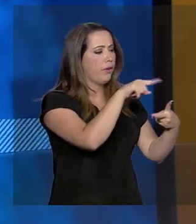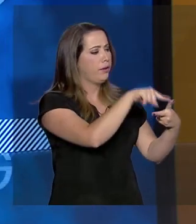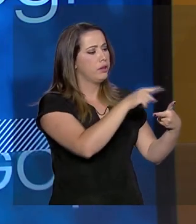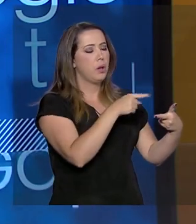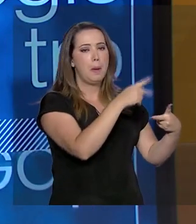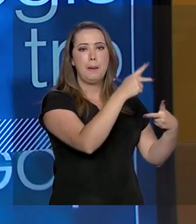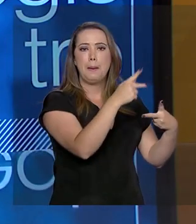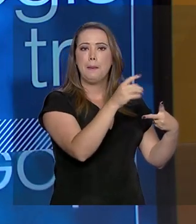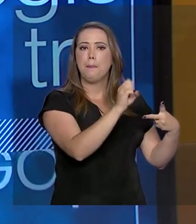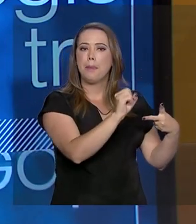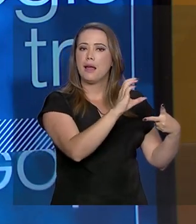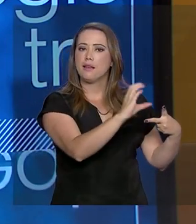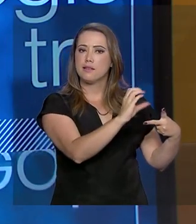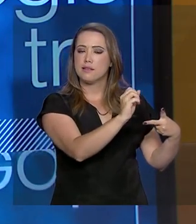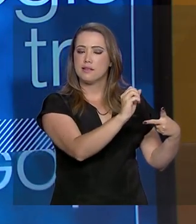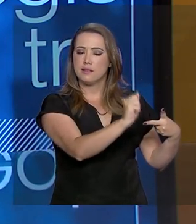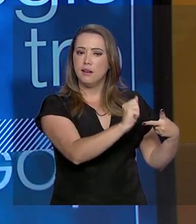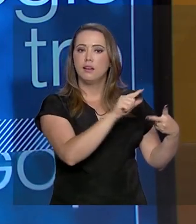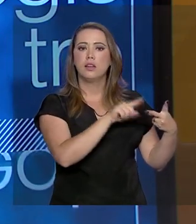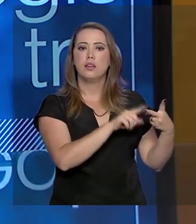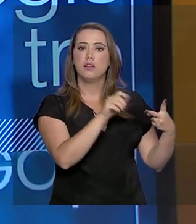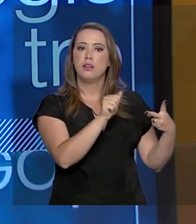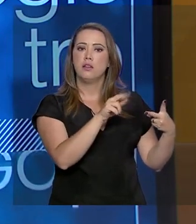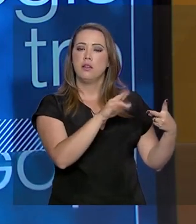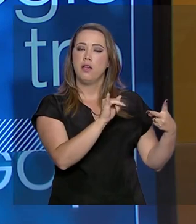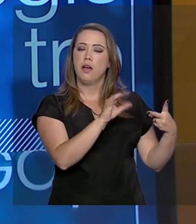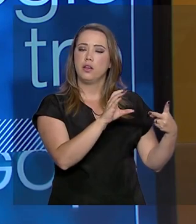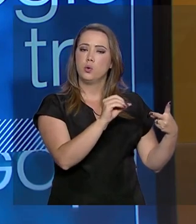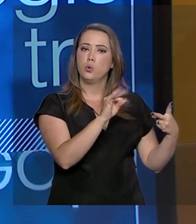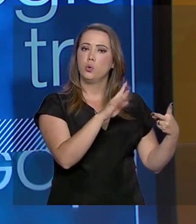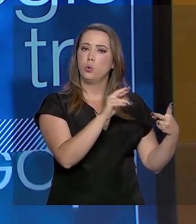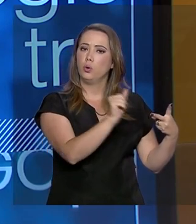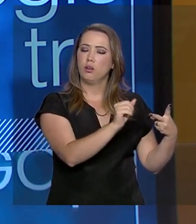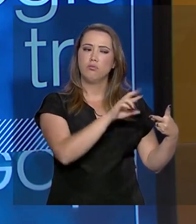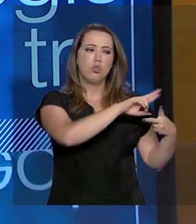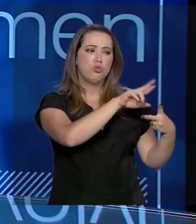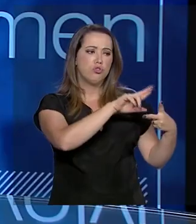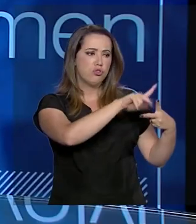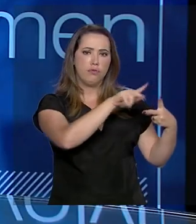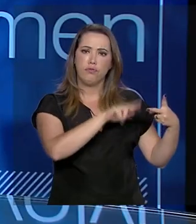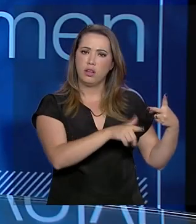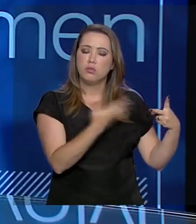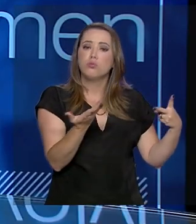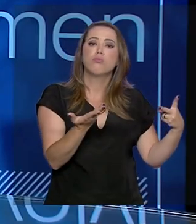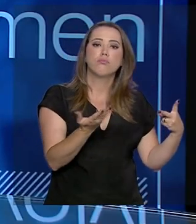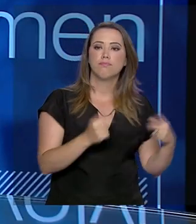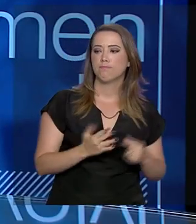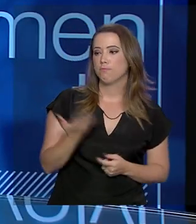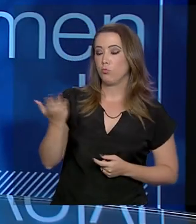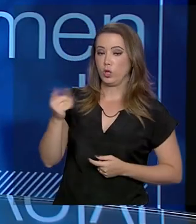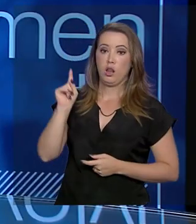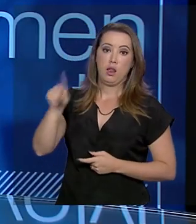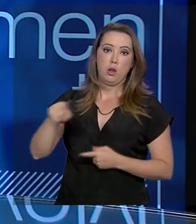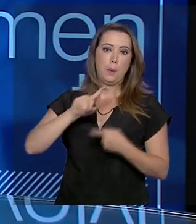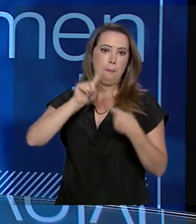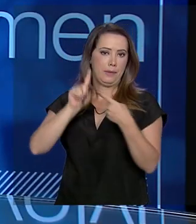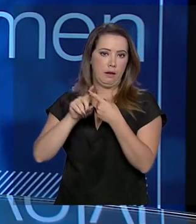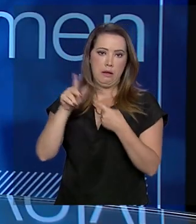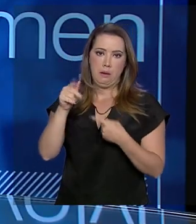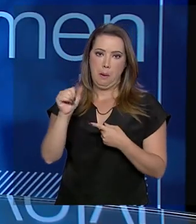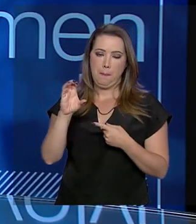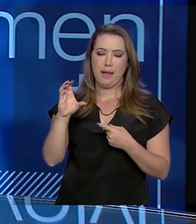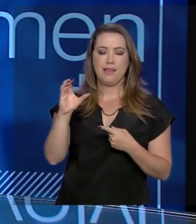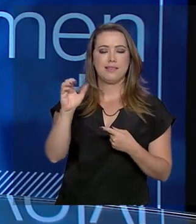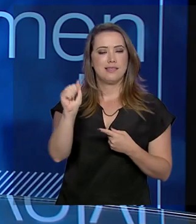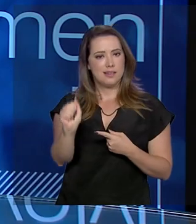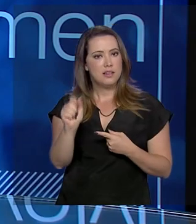entre a pesca e a aquicultura, que seria o cultivo do pescado, Exatamente. A pesca é tudo aquilo que é feito de forma selvagem,